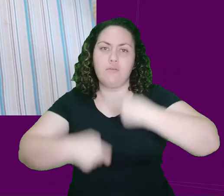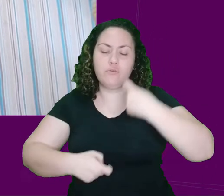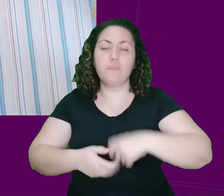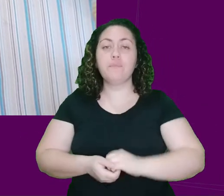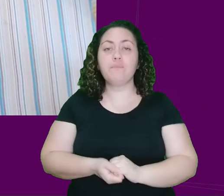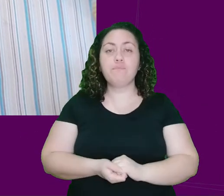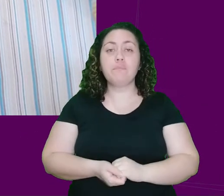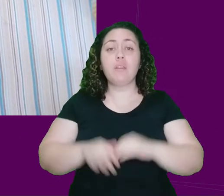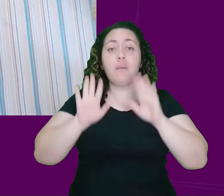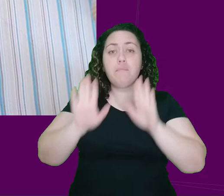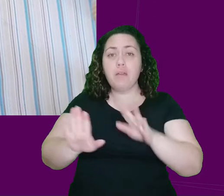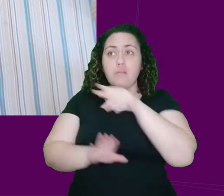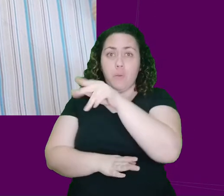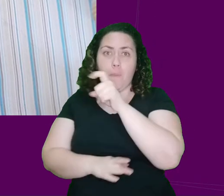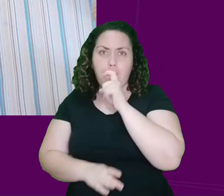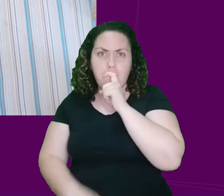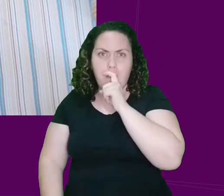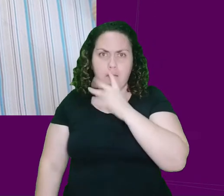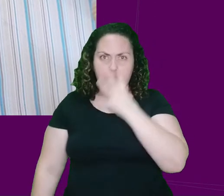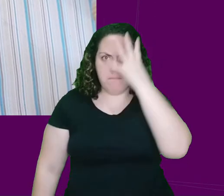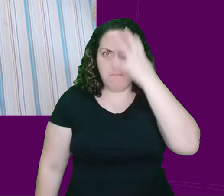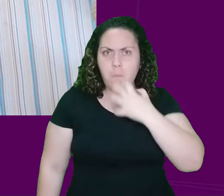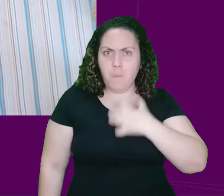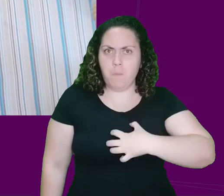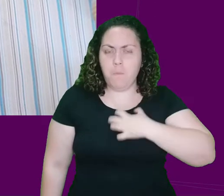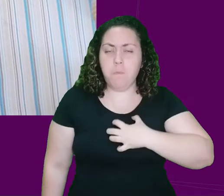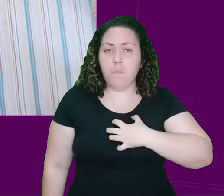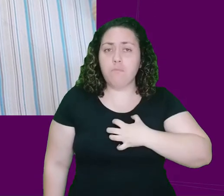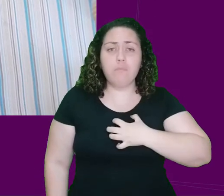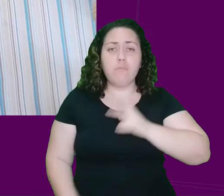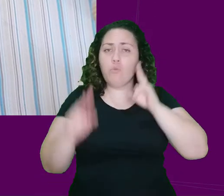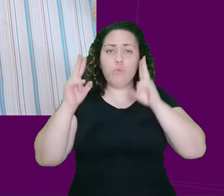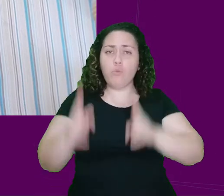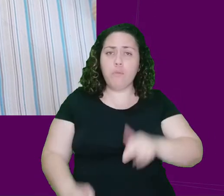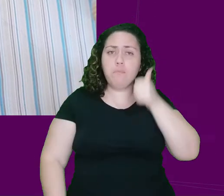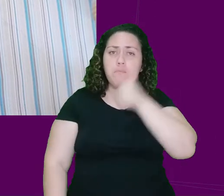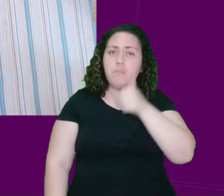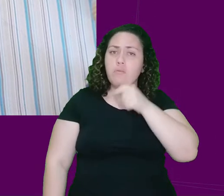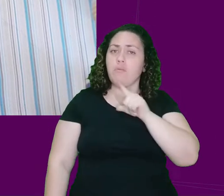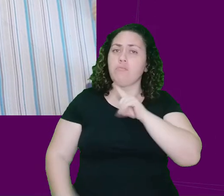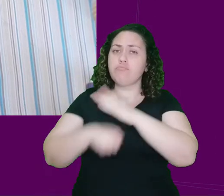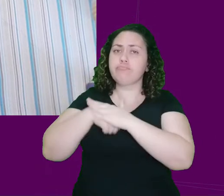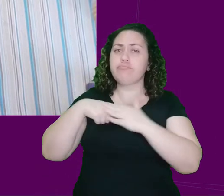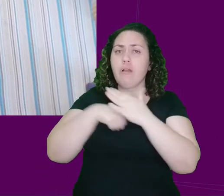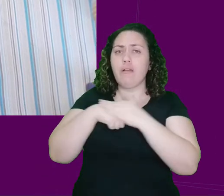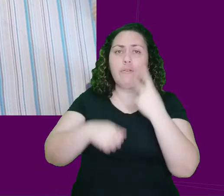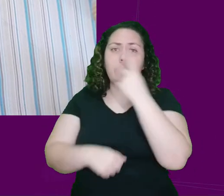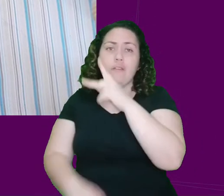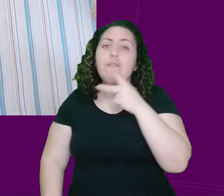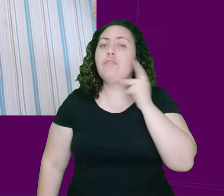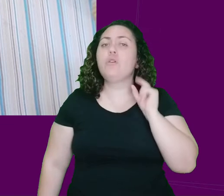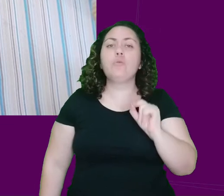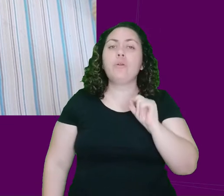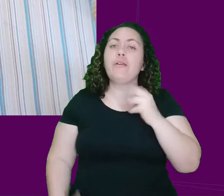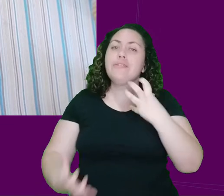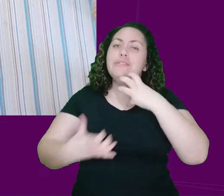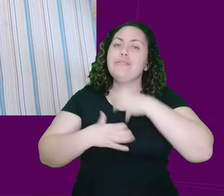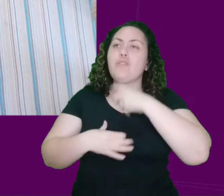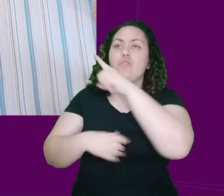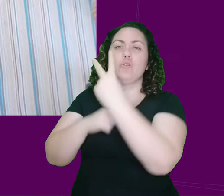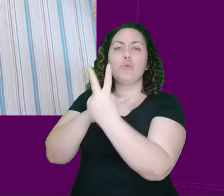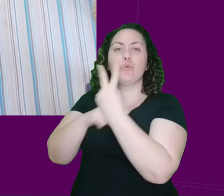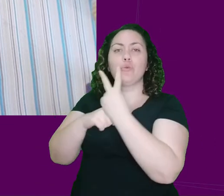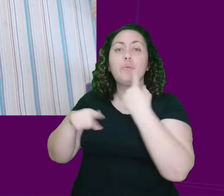essa agressividade do pai não impedia que a Isabela sentisse afeição por ele. Ela fala que se sentia protegida pelo